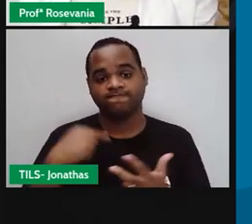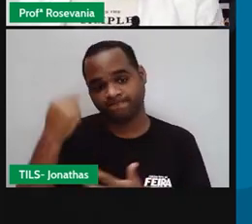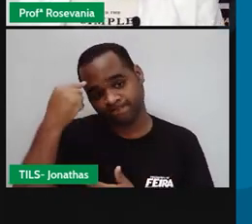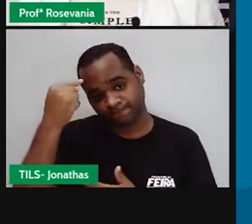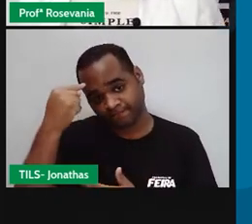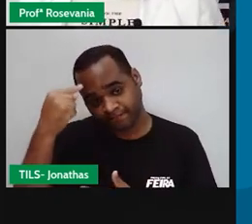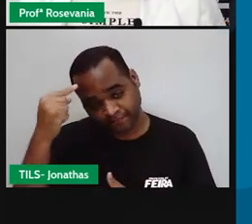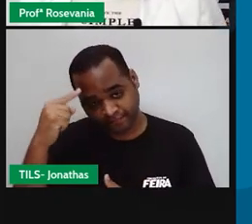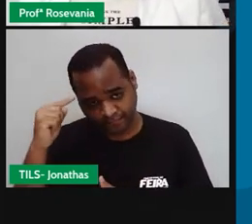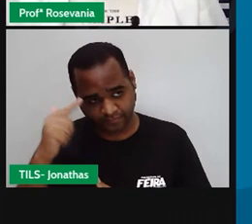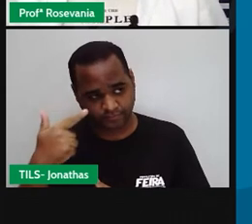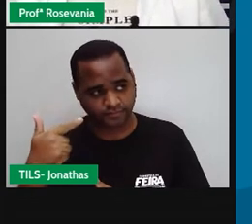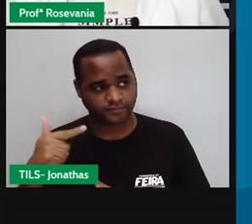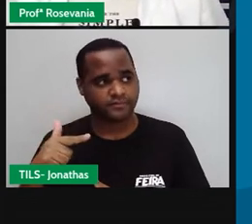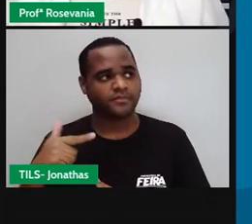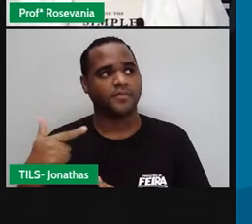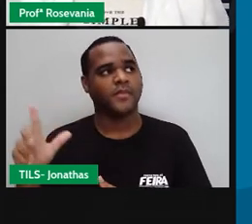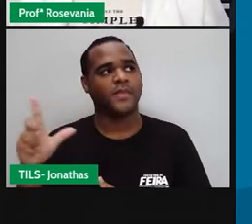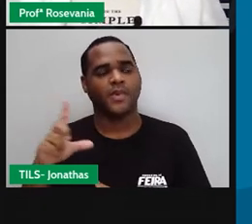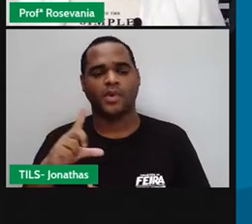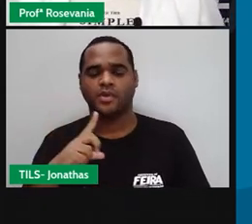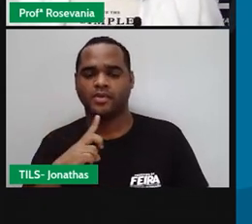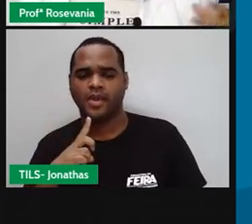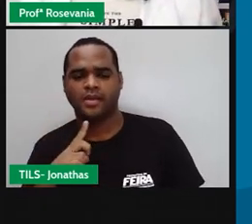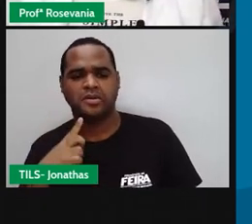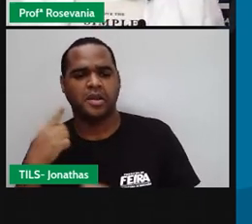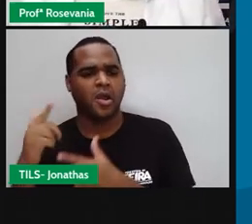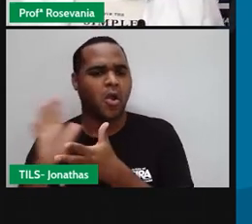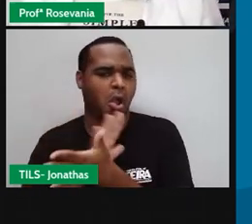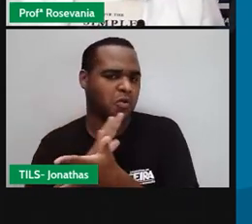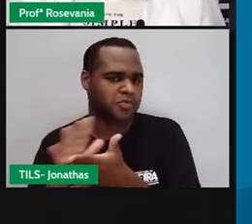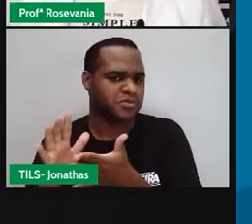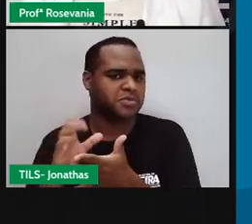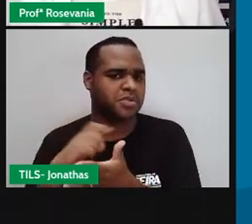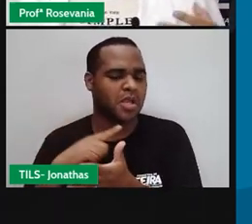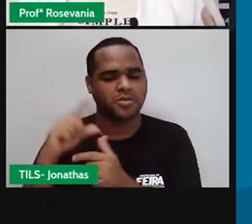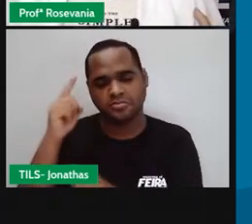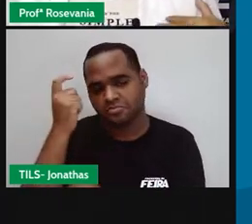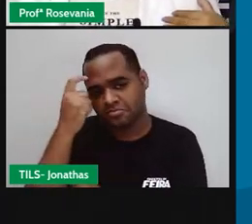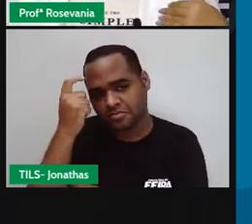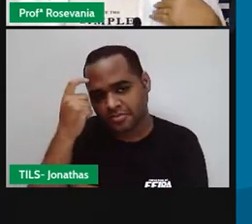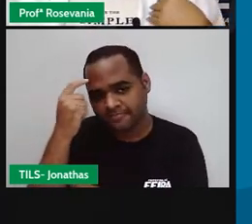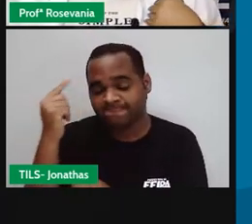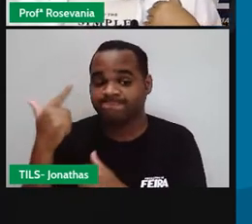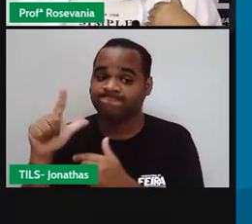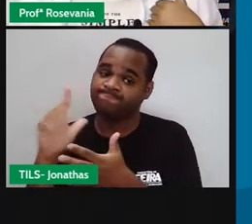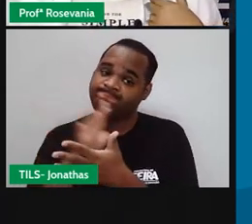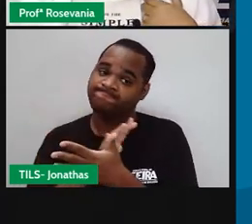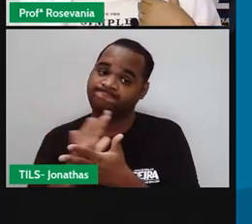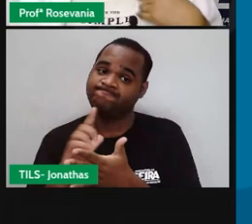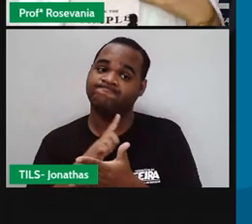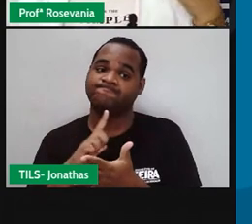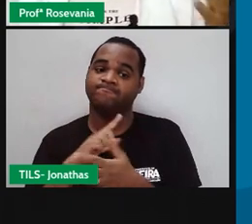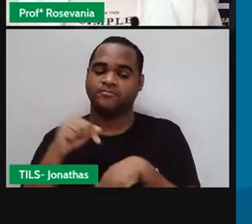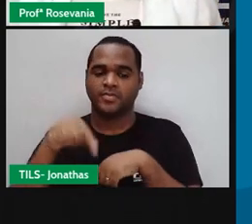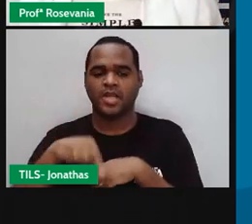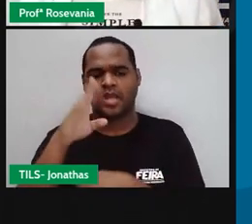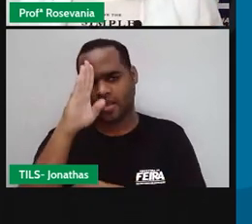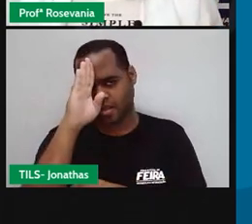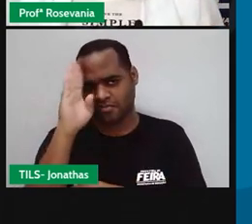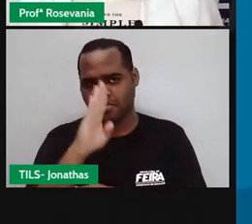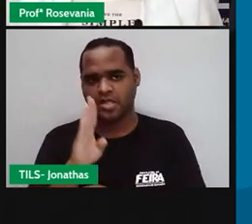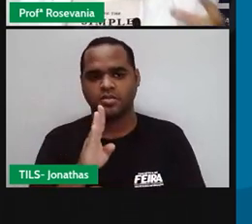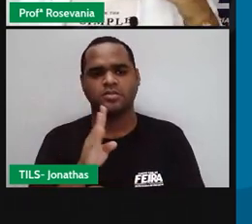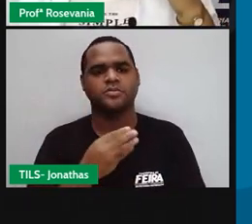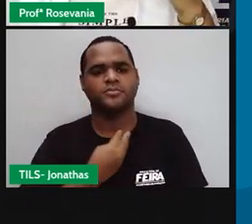tirar de usar alguns produtos, então, a gente está pensando em algumas soluções, é claro que, no Brasil, principalmente, isso ainda é